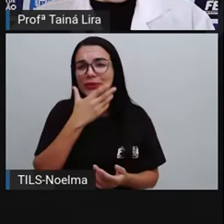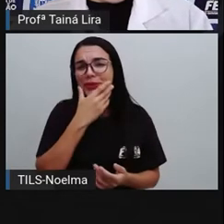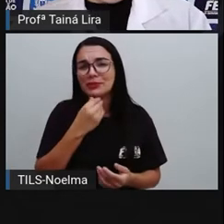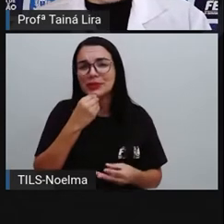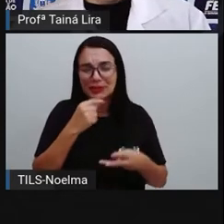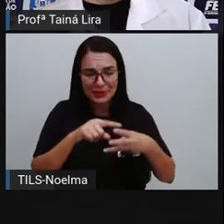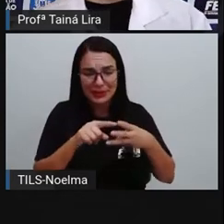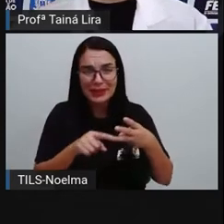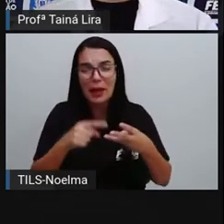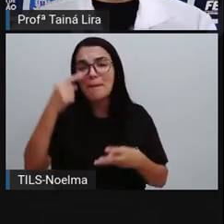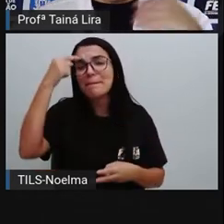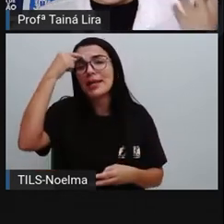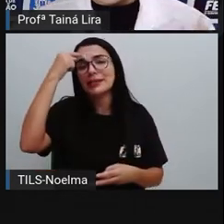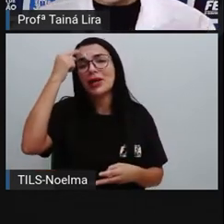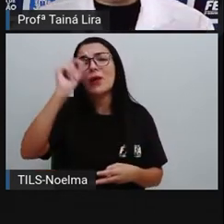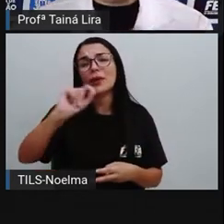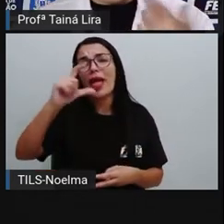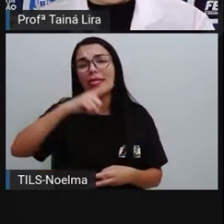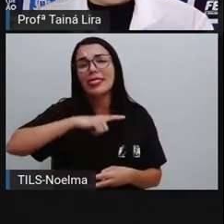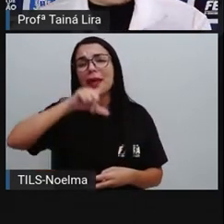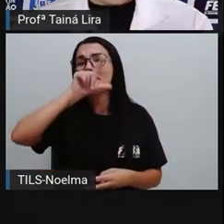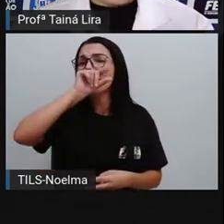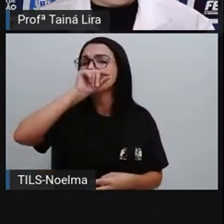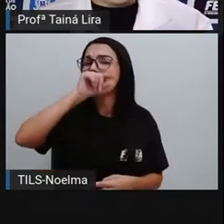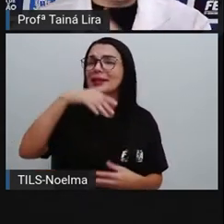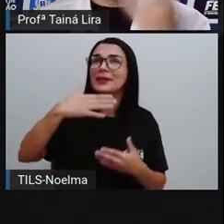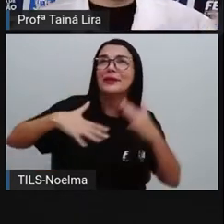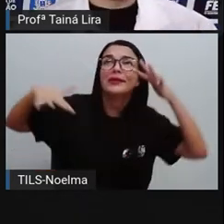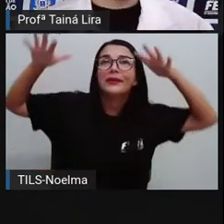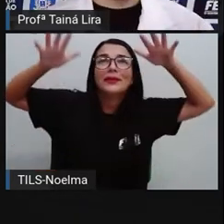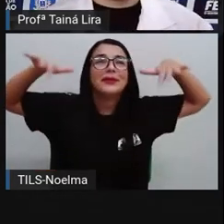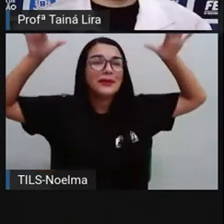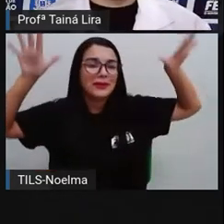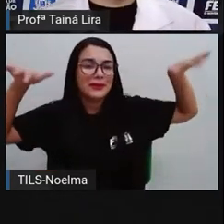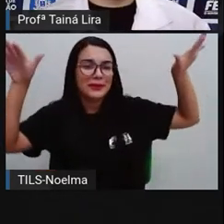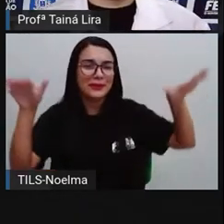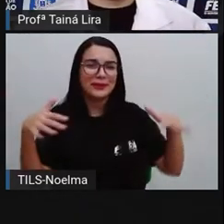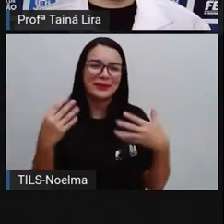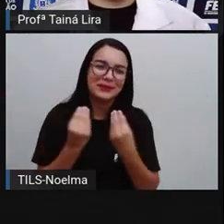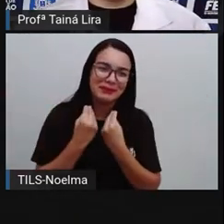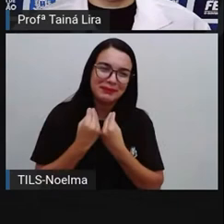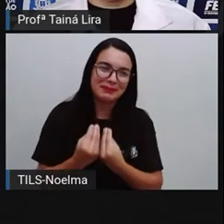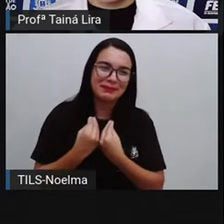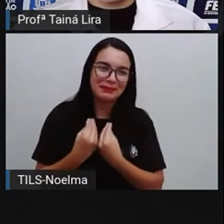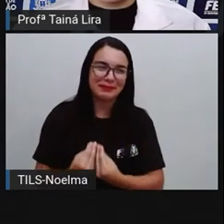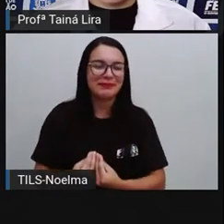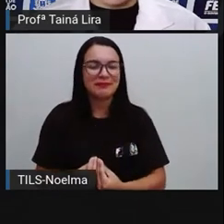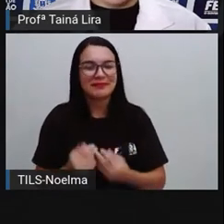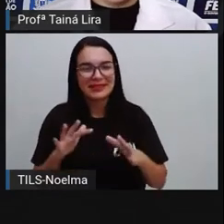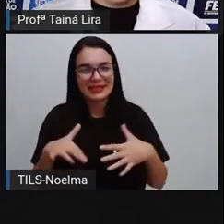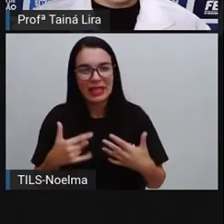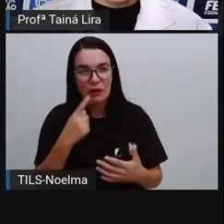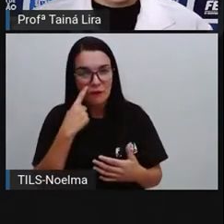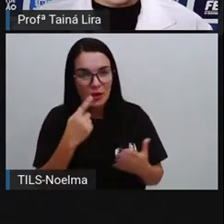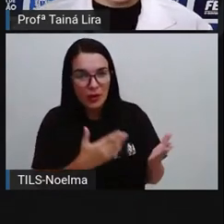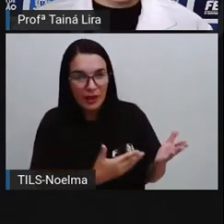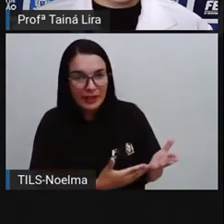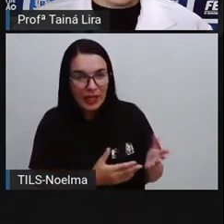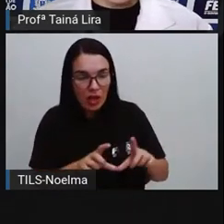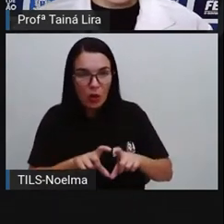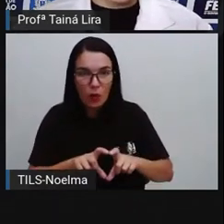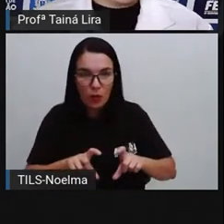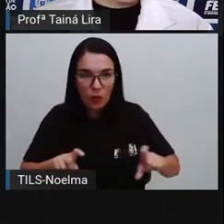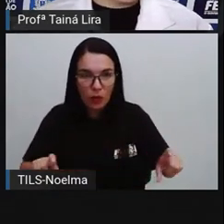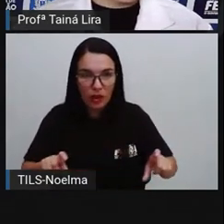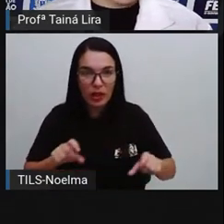pensando que tinha realmente um passarinho ali em cima da cabeça deles. Tanto que eles correm e eles